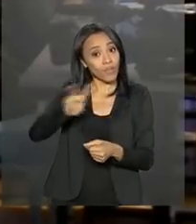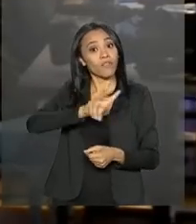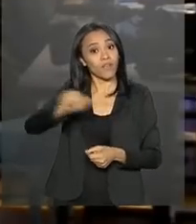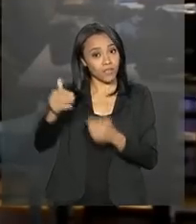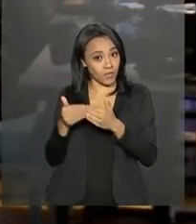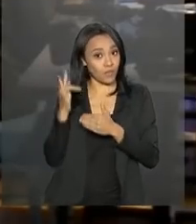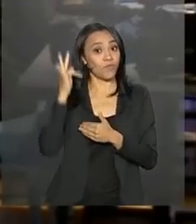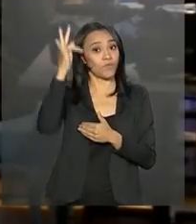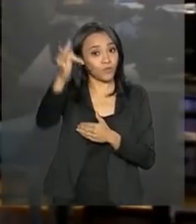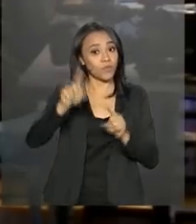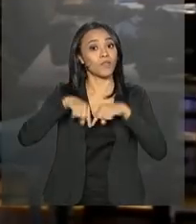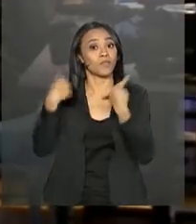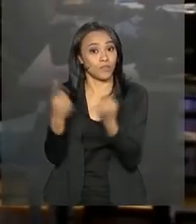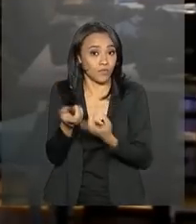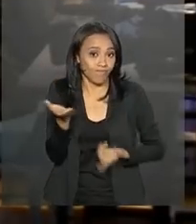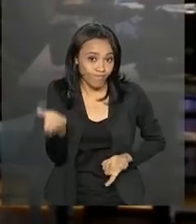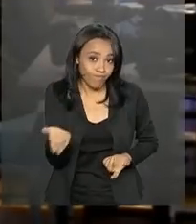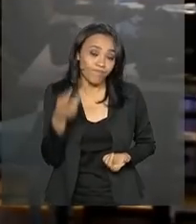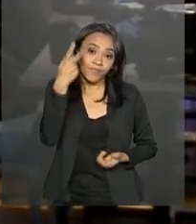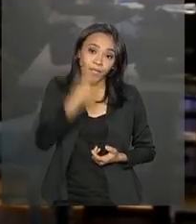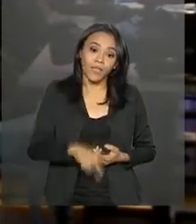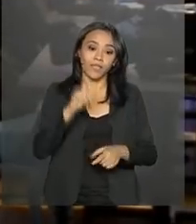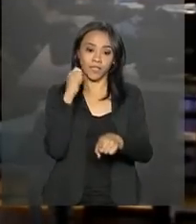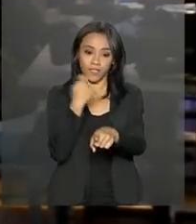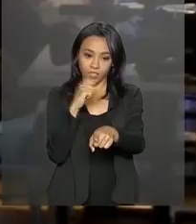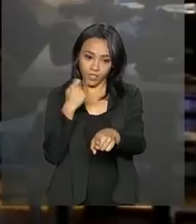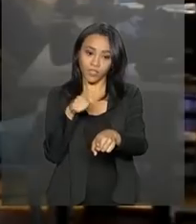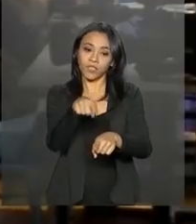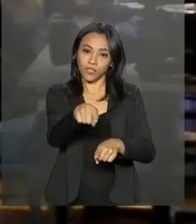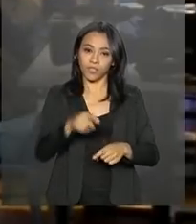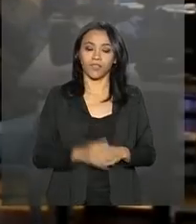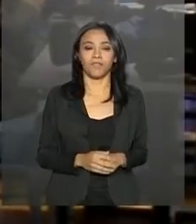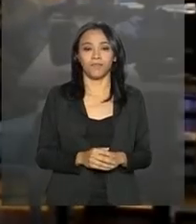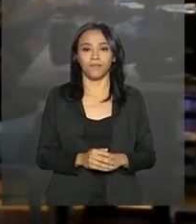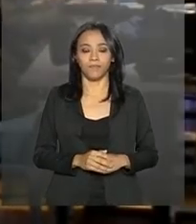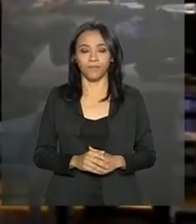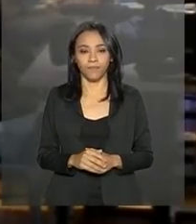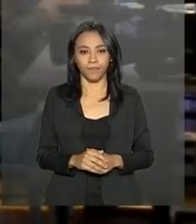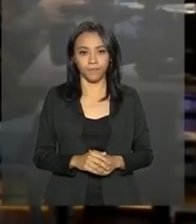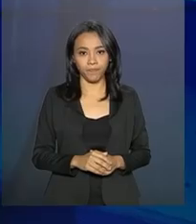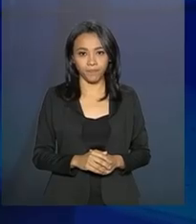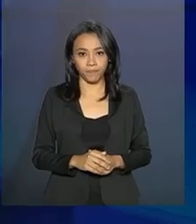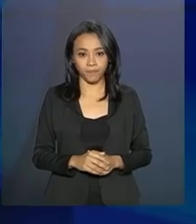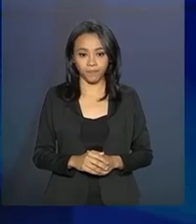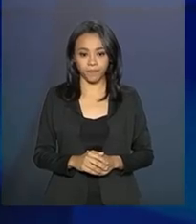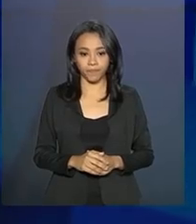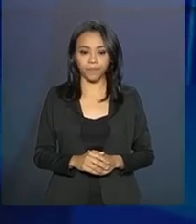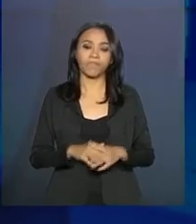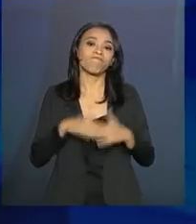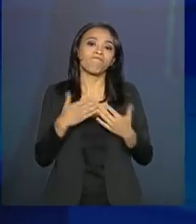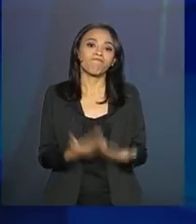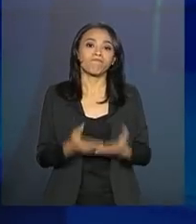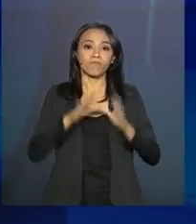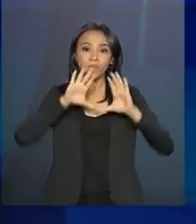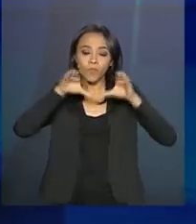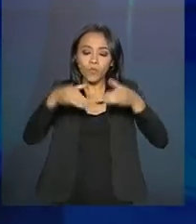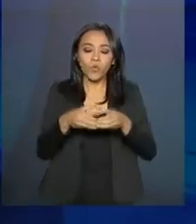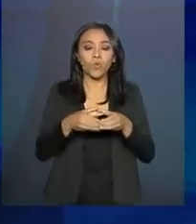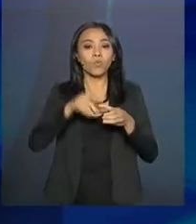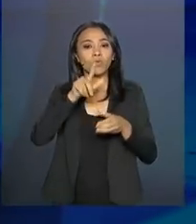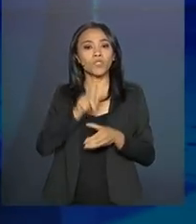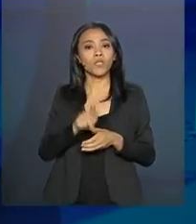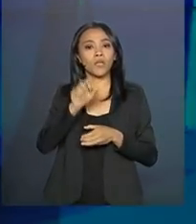sediar a próxima cúpula. De Buenos Aires, na Argentina, Gabriela Noronha. O Gabinete de Segurança